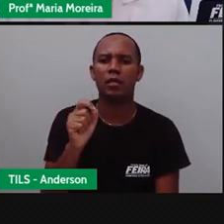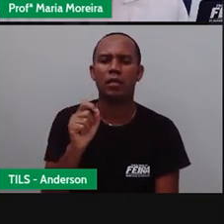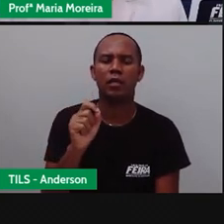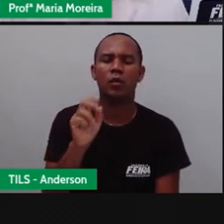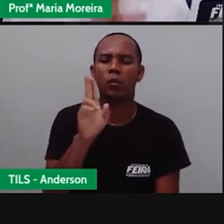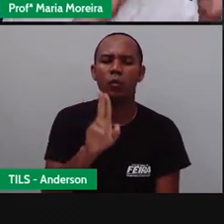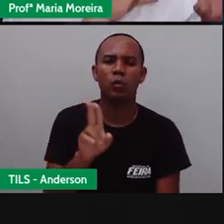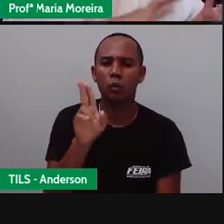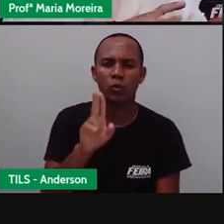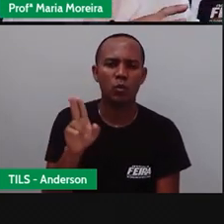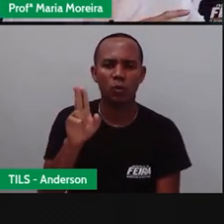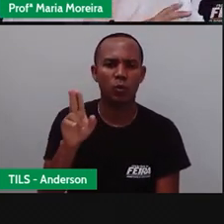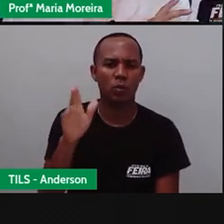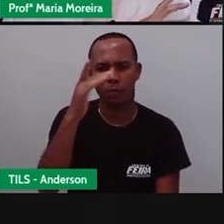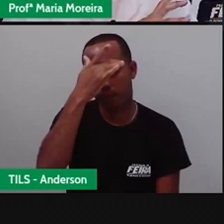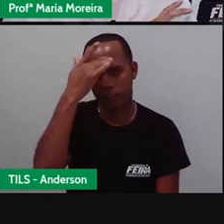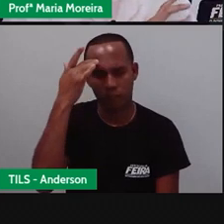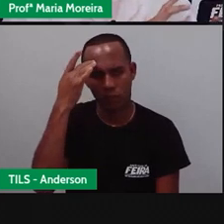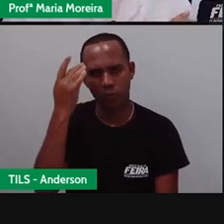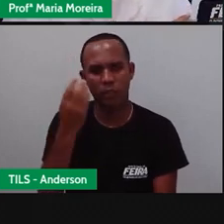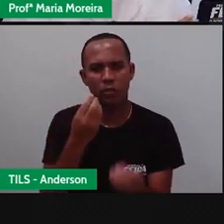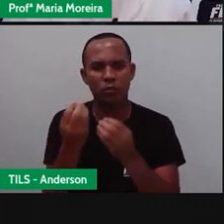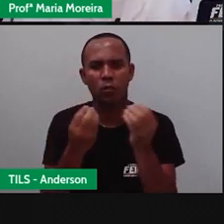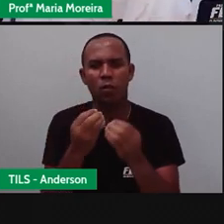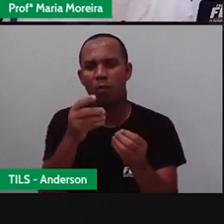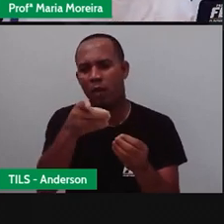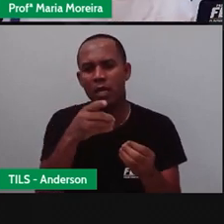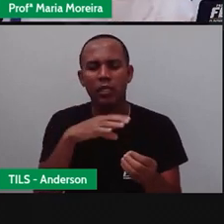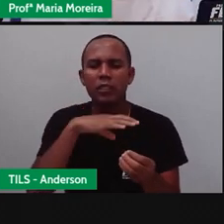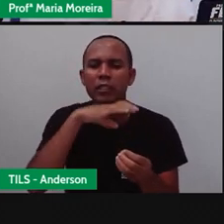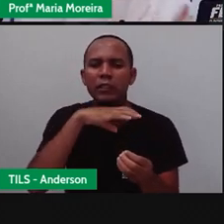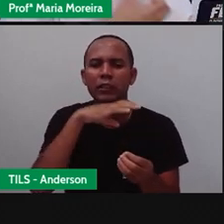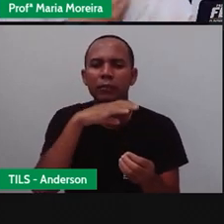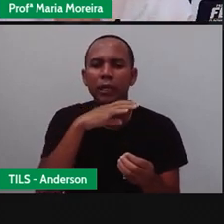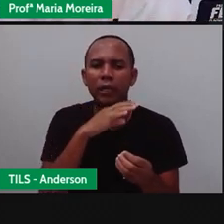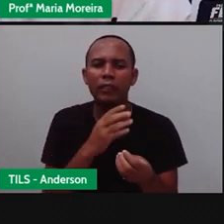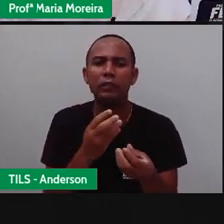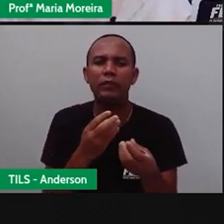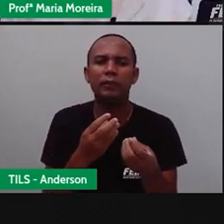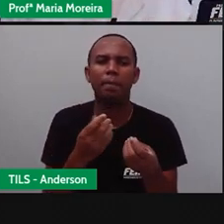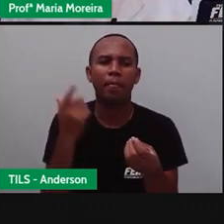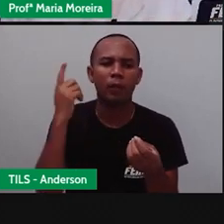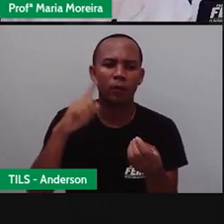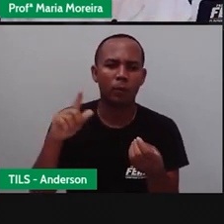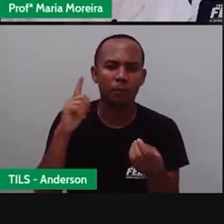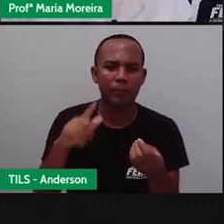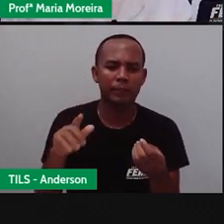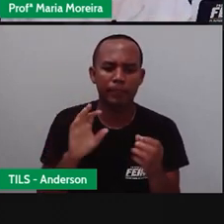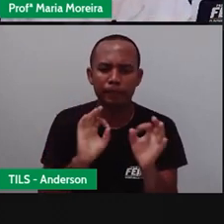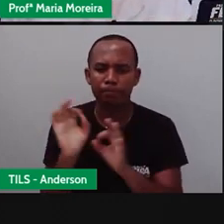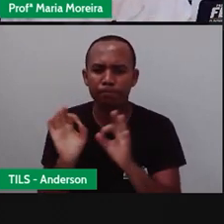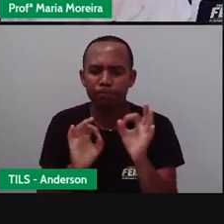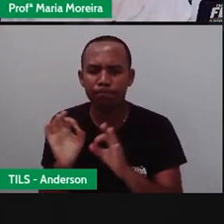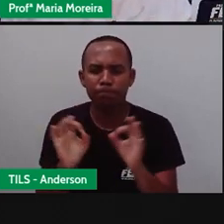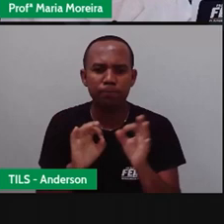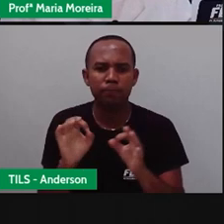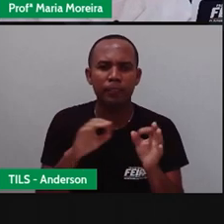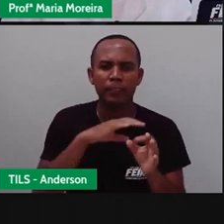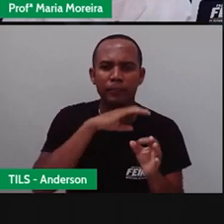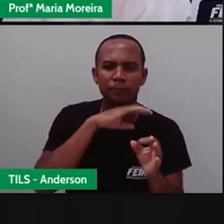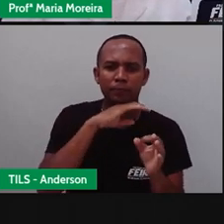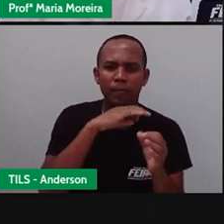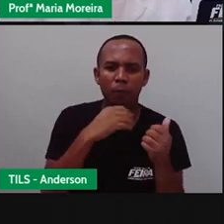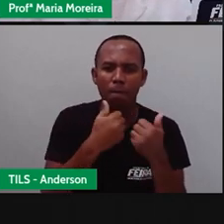Então, lembra quando a prova começou essa aula, que ela falou, olha, eles começaram a criar esses animais por perto.